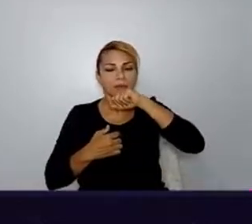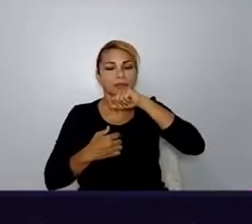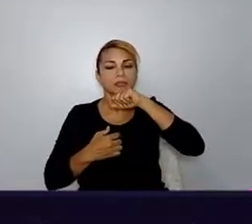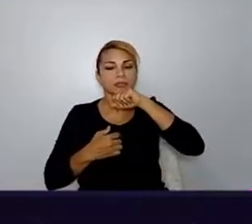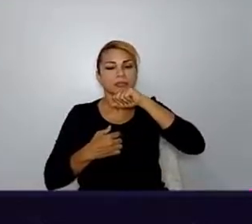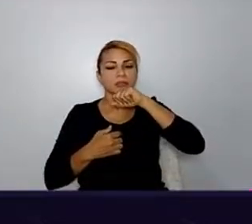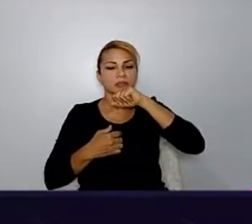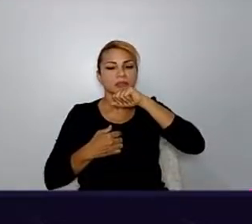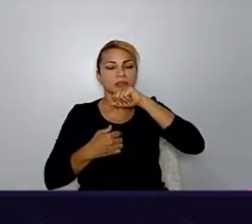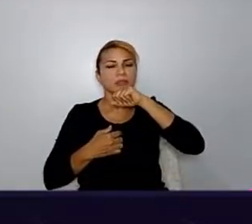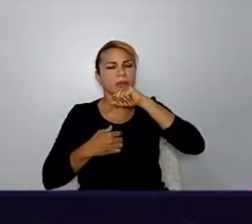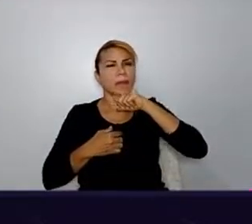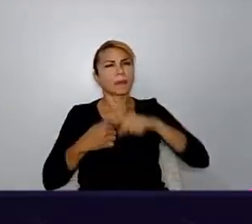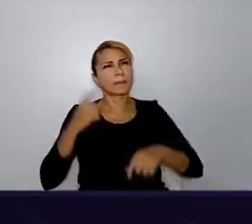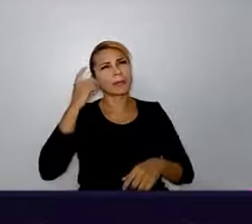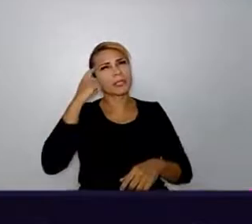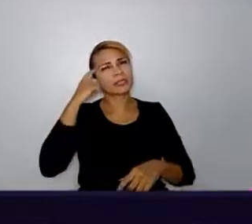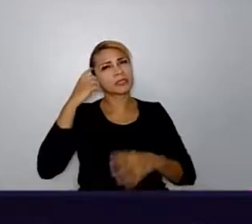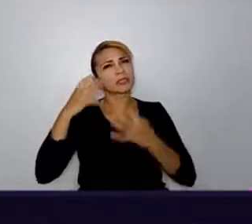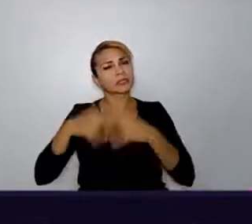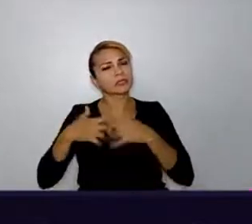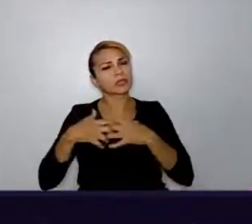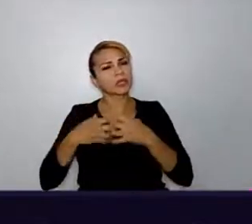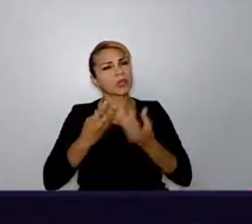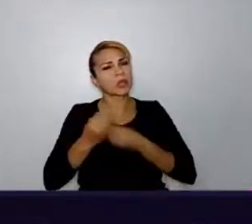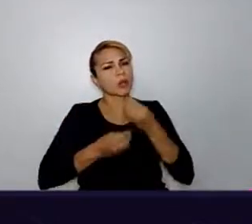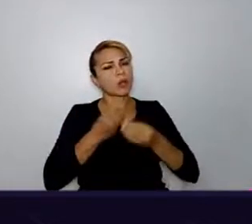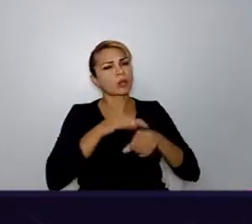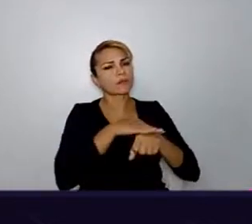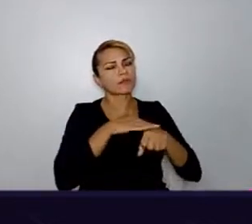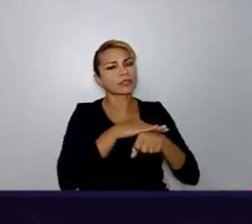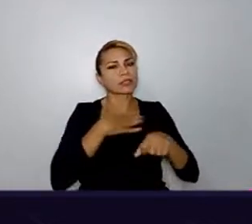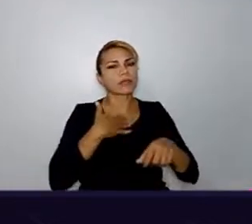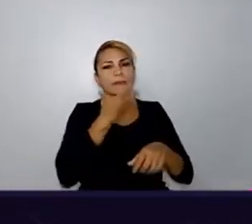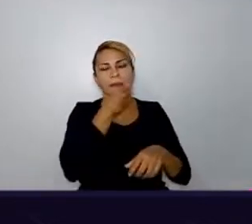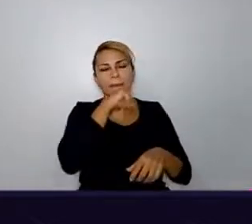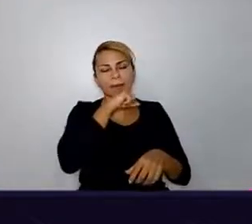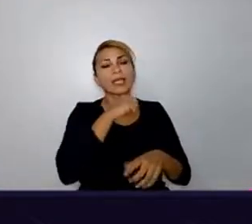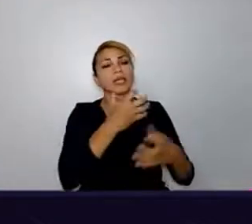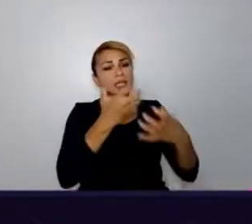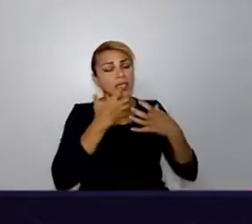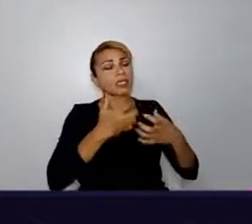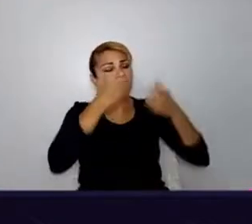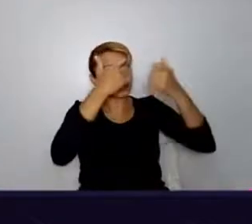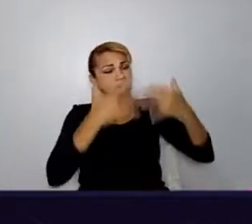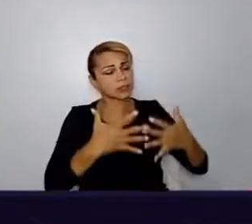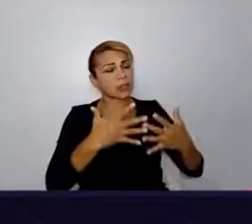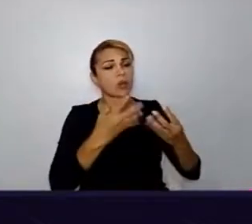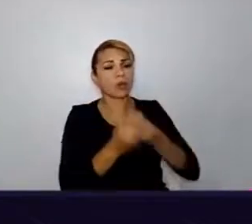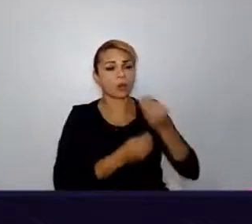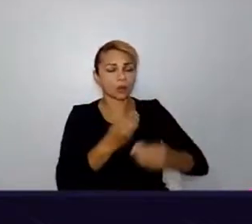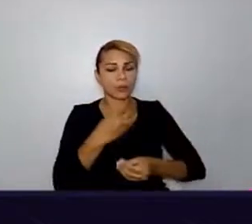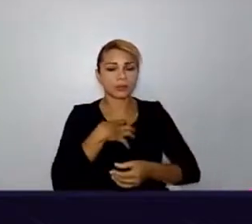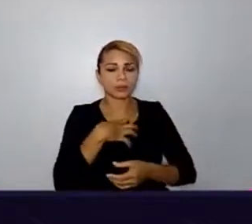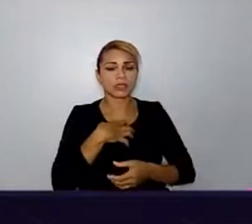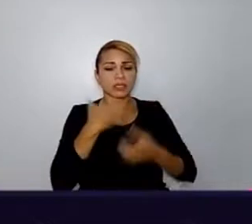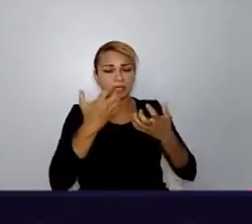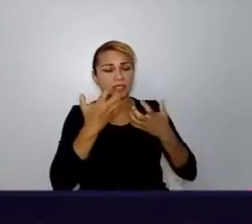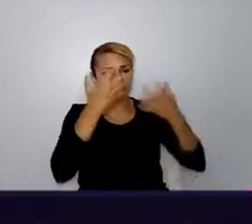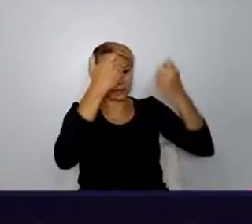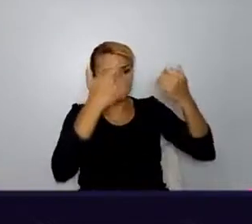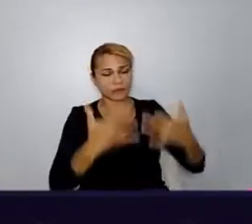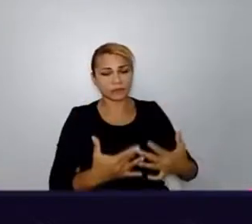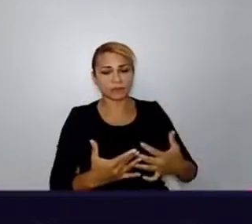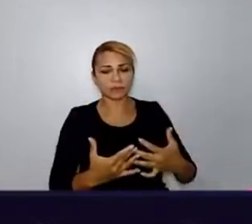tipo, refletindo no que eu ia conversar com ele, né? Porque eu queria ter essa conversa, eu queria dizer para ele como eu estava me sentindo, eu queria falar com ele sobre, sei lá,